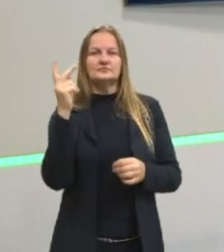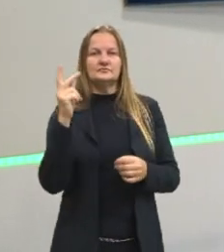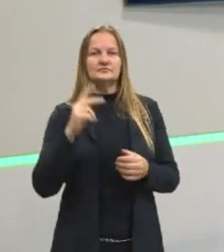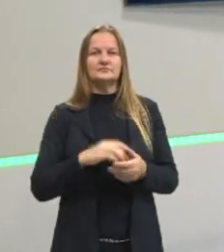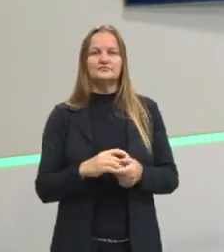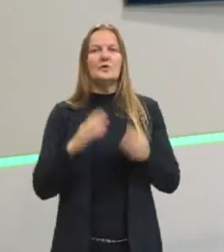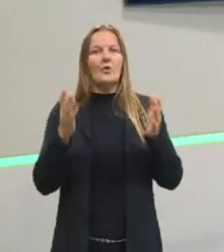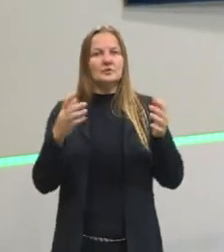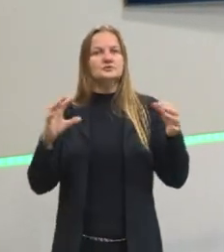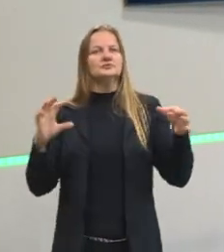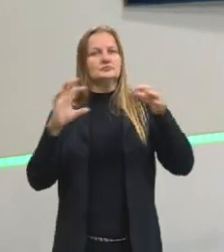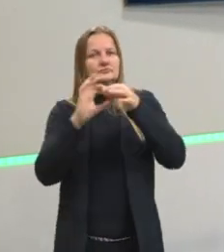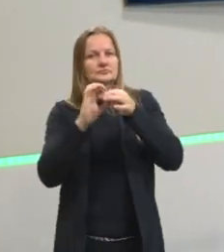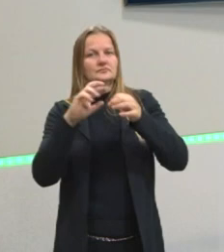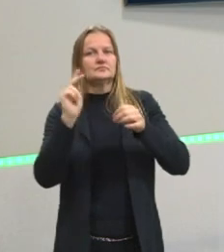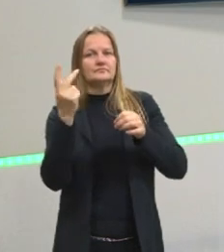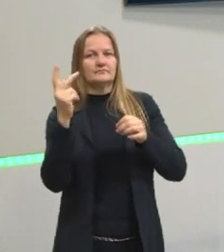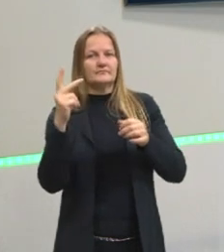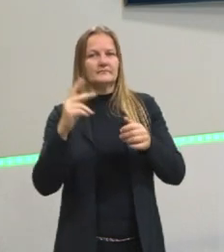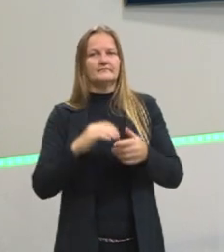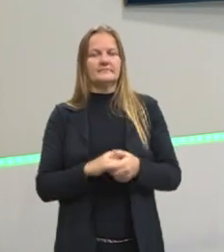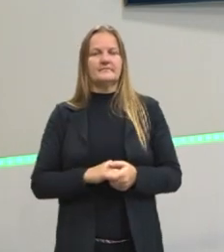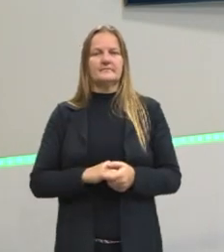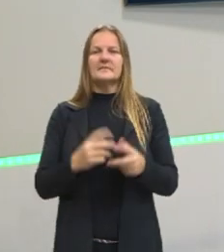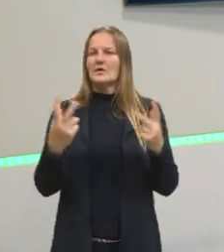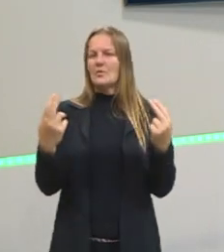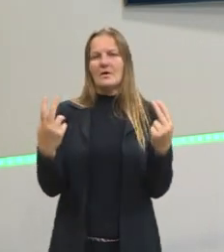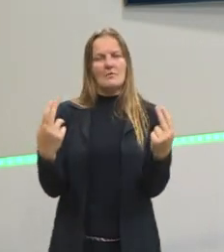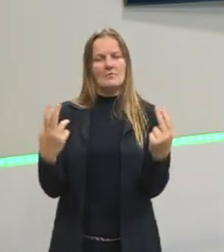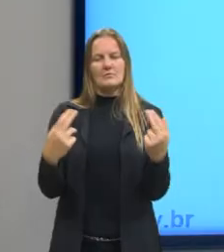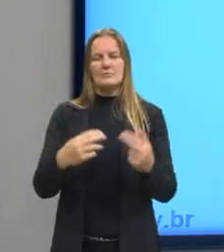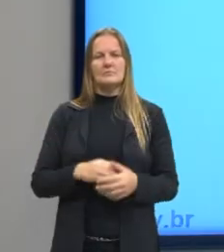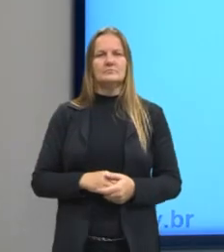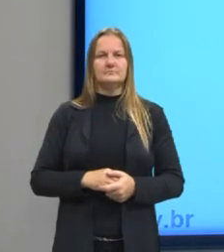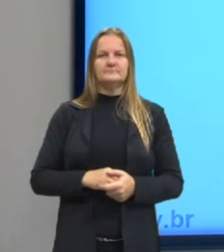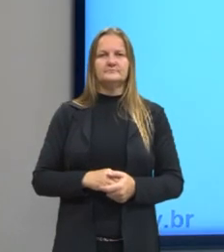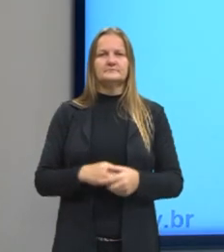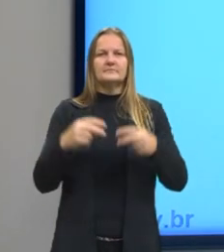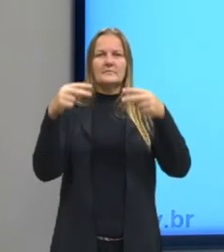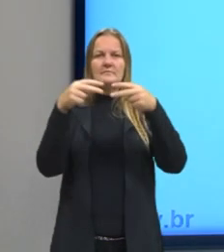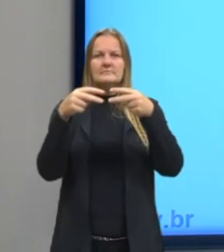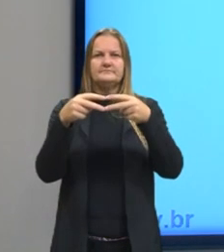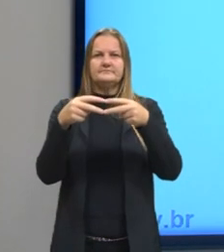chama de ligações de hidrogênio, mas são as mesmas. E aí é um dipolo.